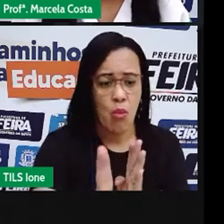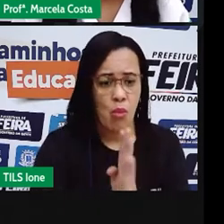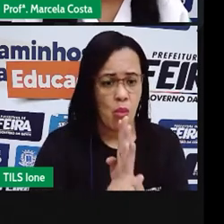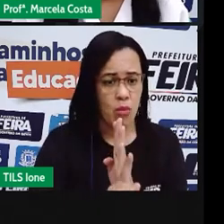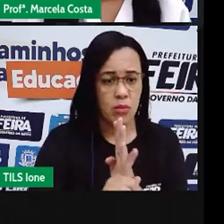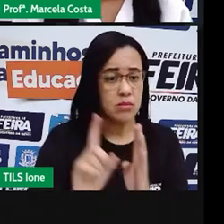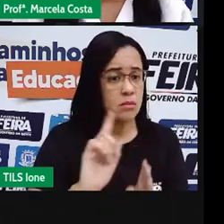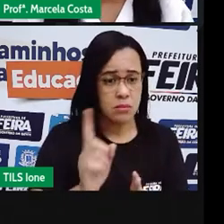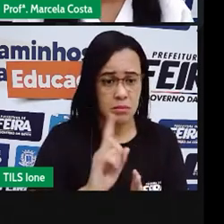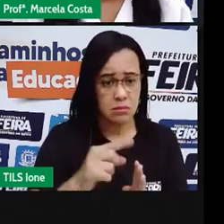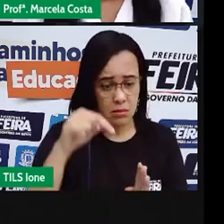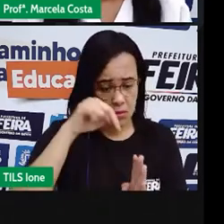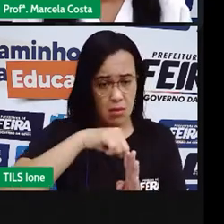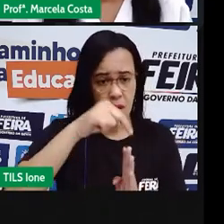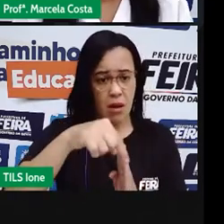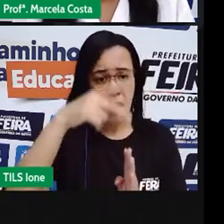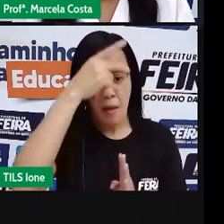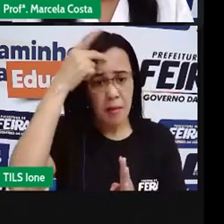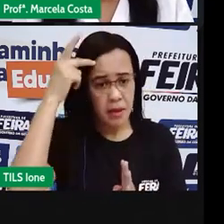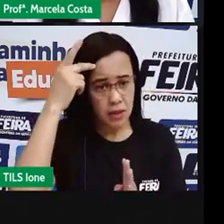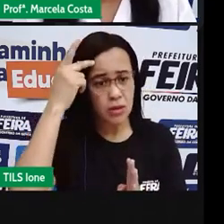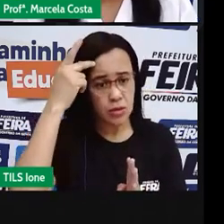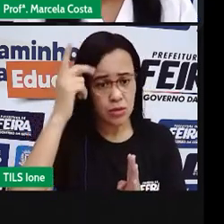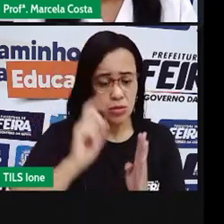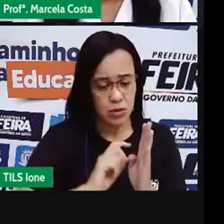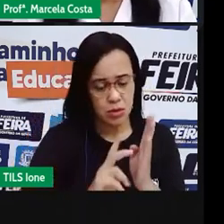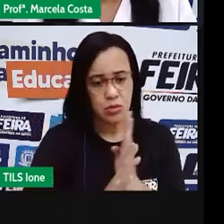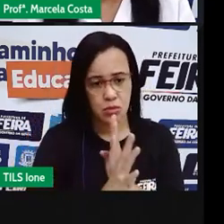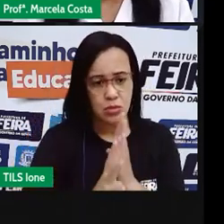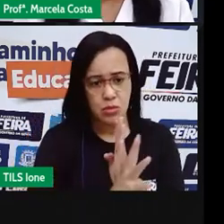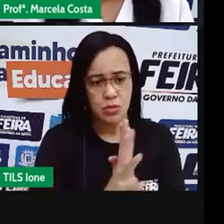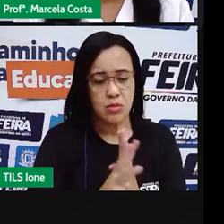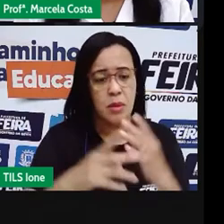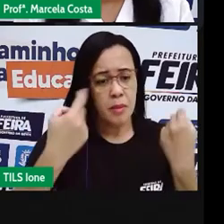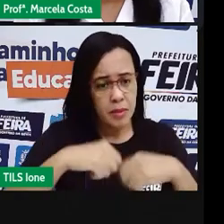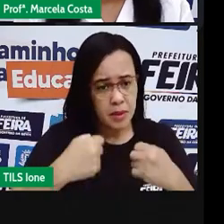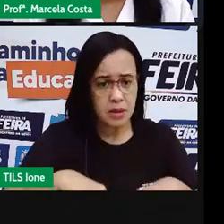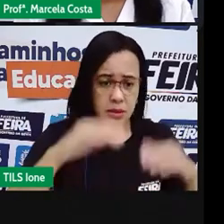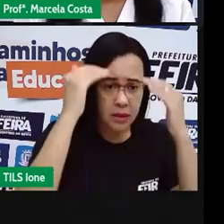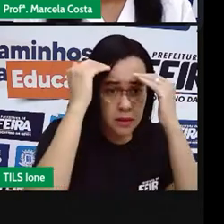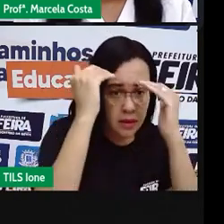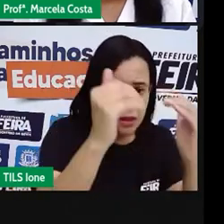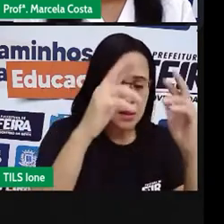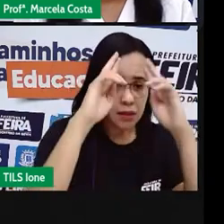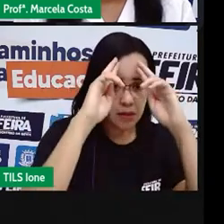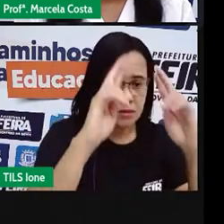respeitar a ordem de chegada, as prioridades.